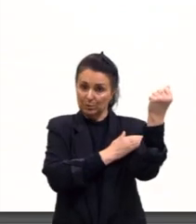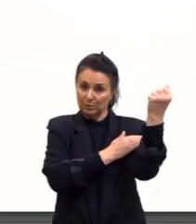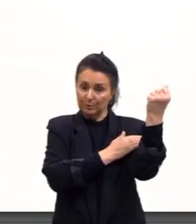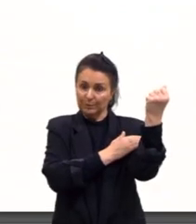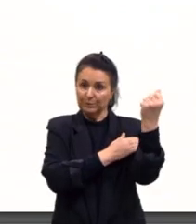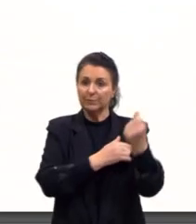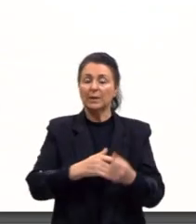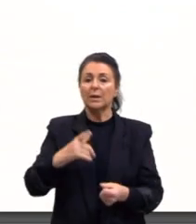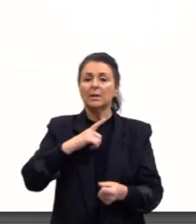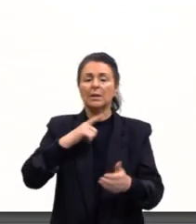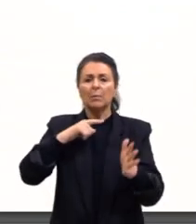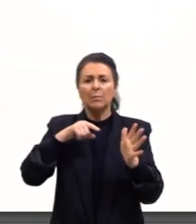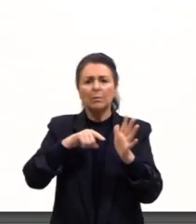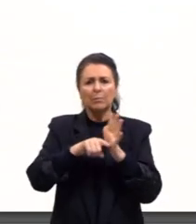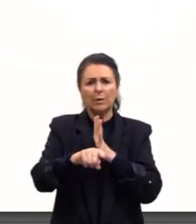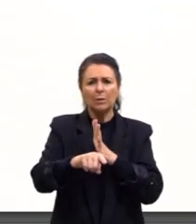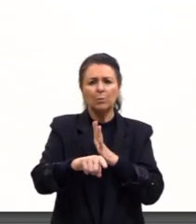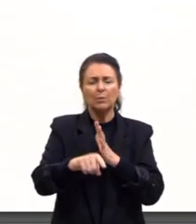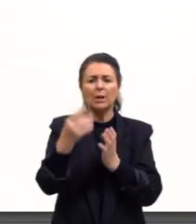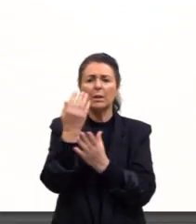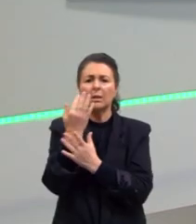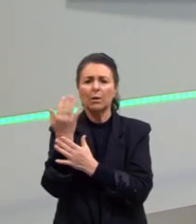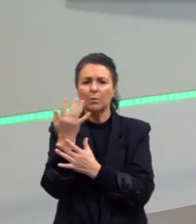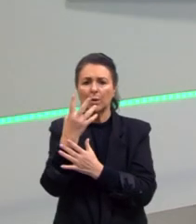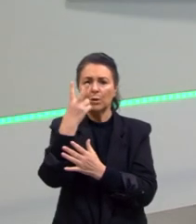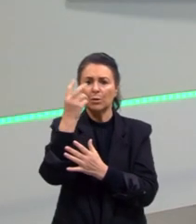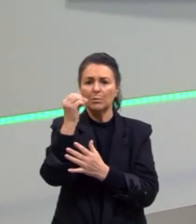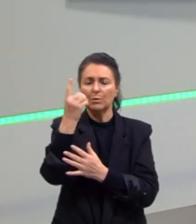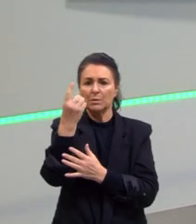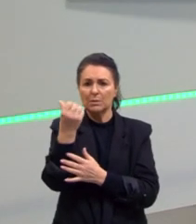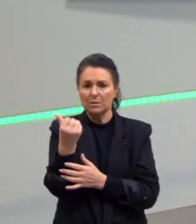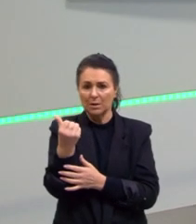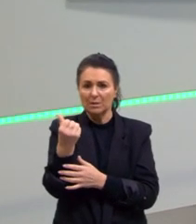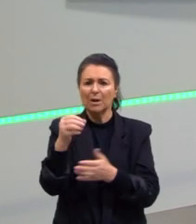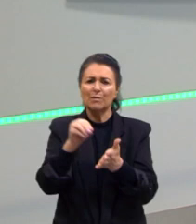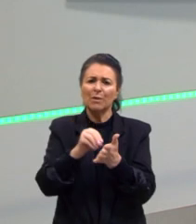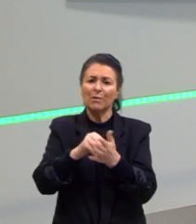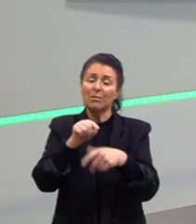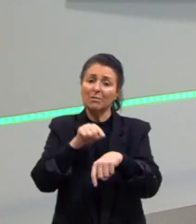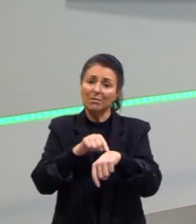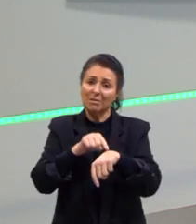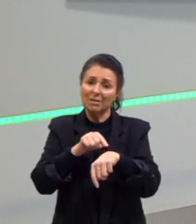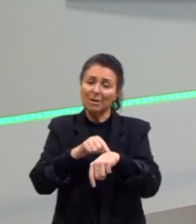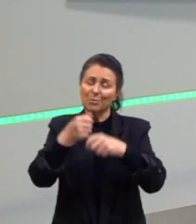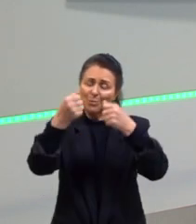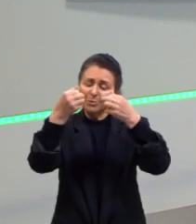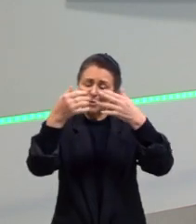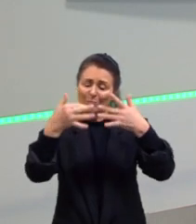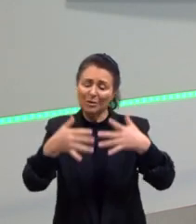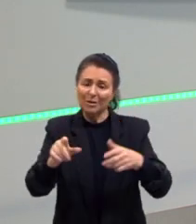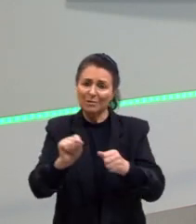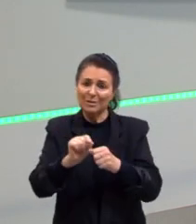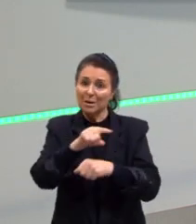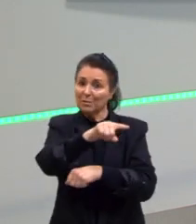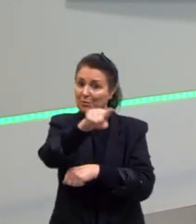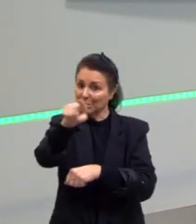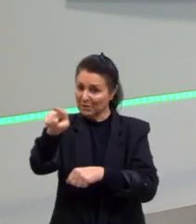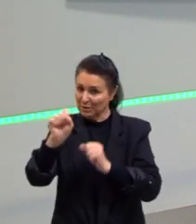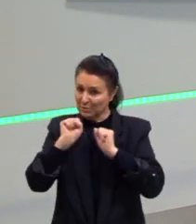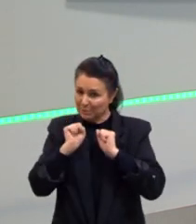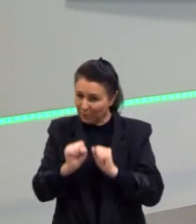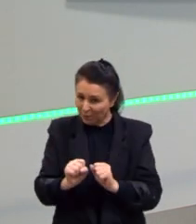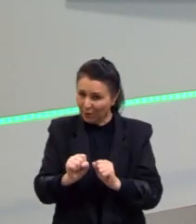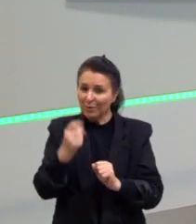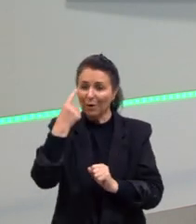Aqui a gente vai ter uma questão da URGS de 2016 sobre o Haiti, que a gente não vai ter tempo para fazer ela, mas vocês podem depois procurar essa